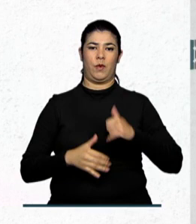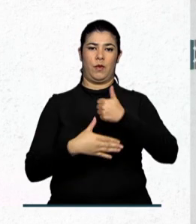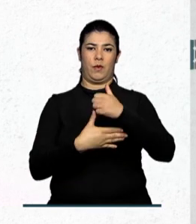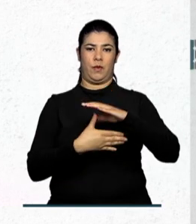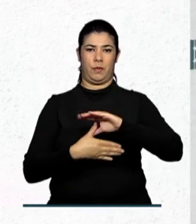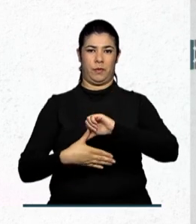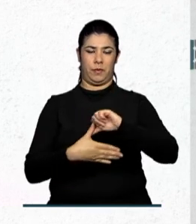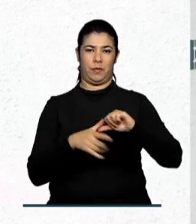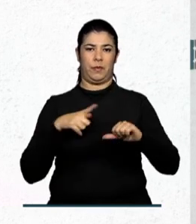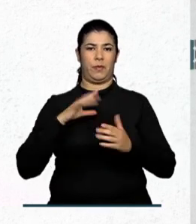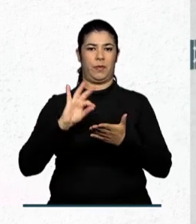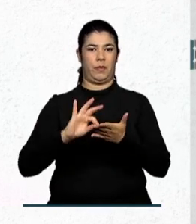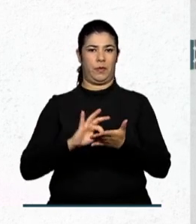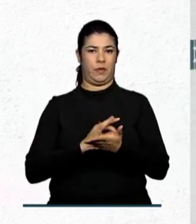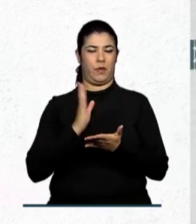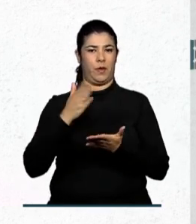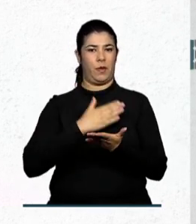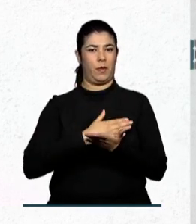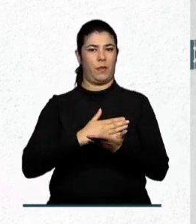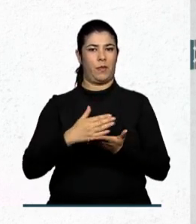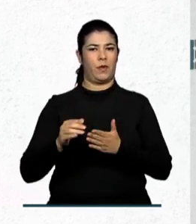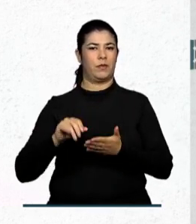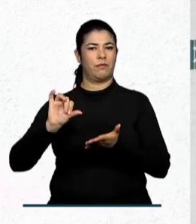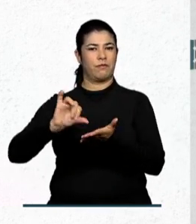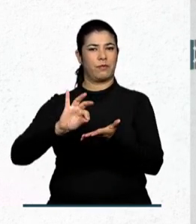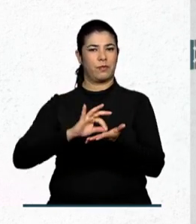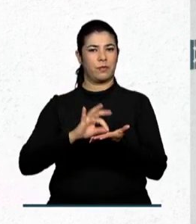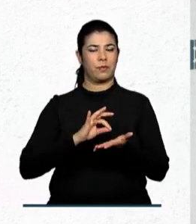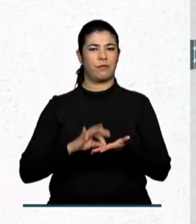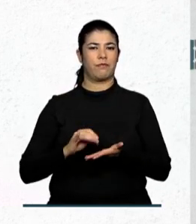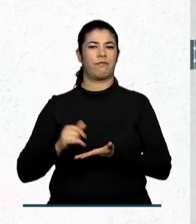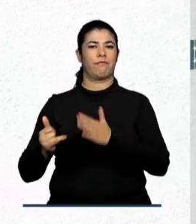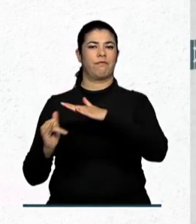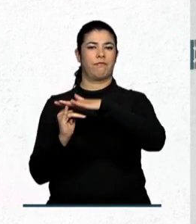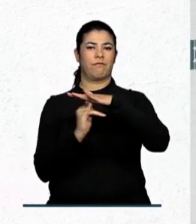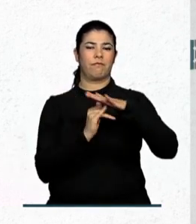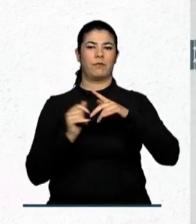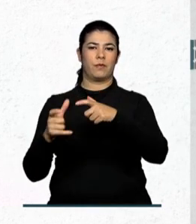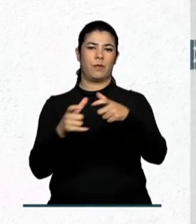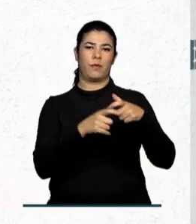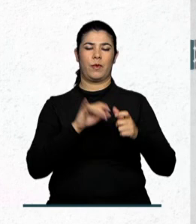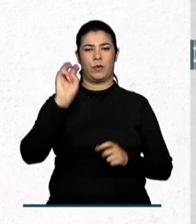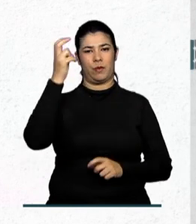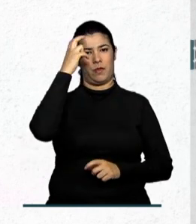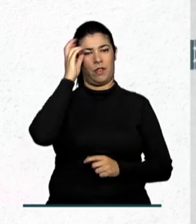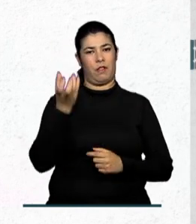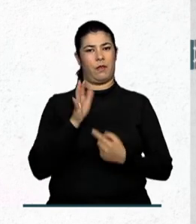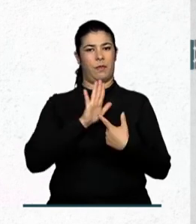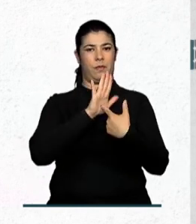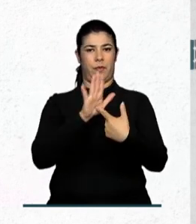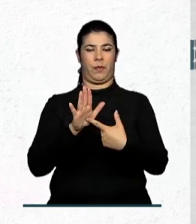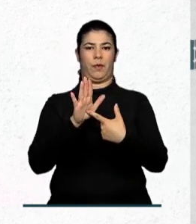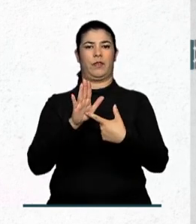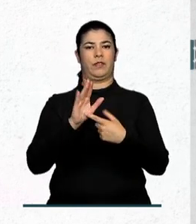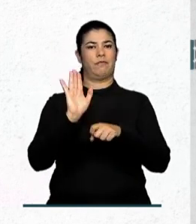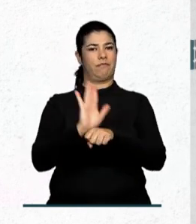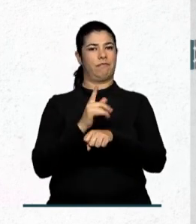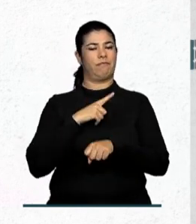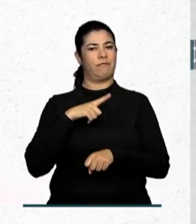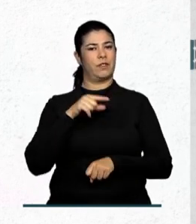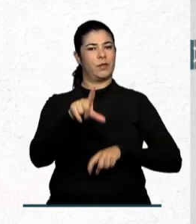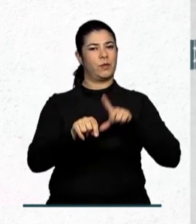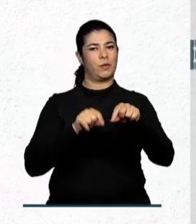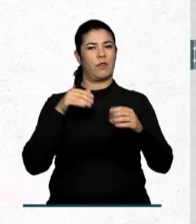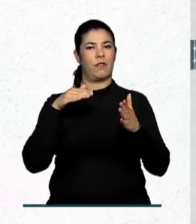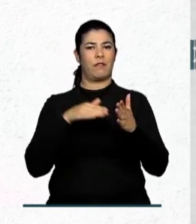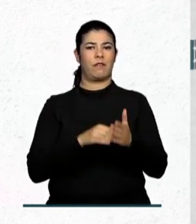abertas para cadastrar instituições e espaços culturais de todo o Brasil que queiram exibir os filmes. Vão ser escolhidos até